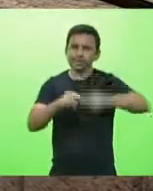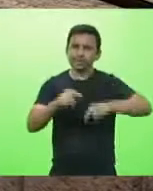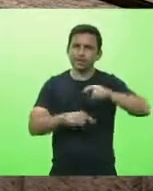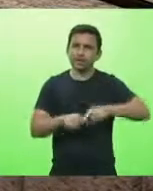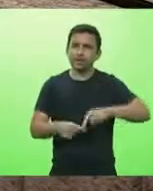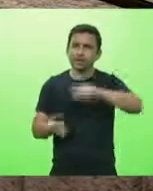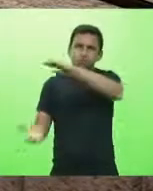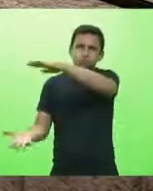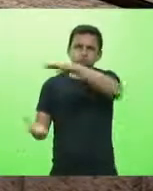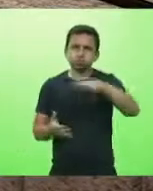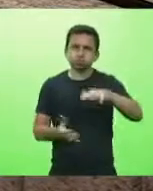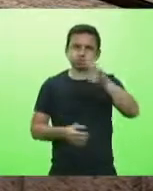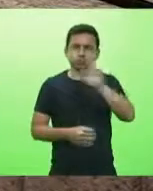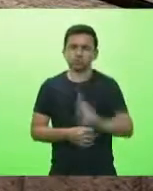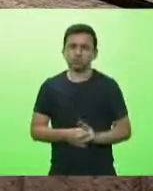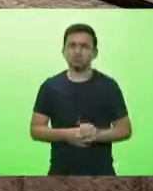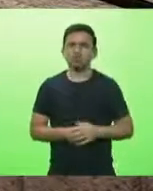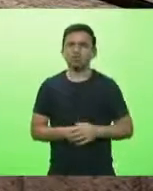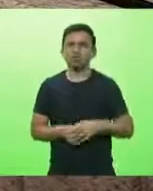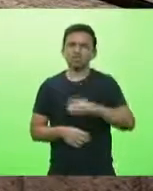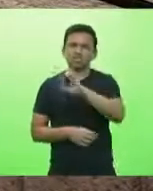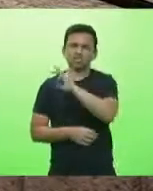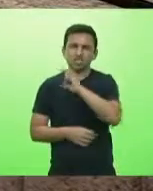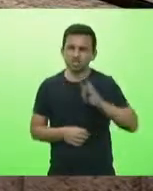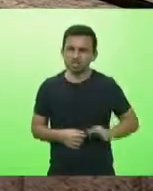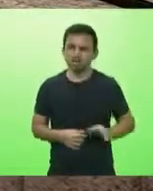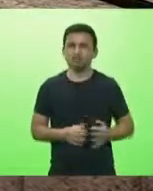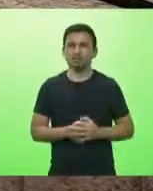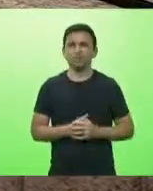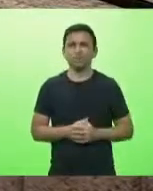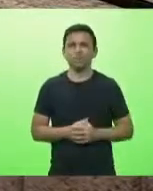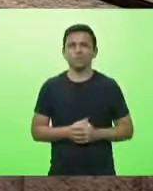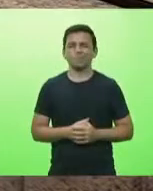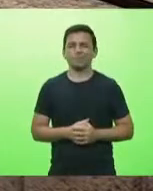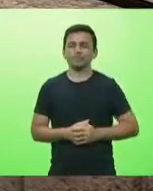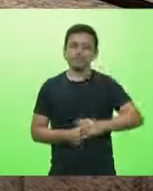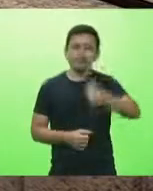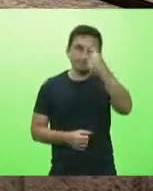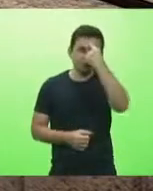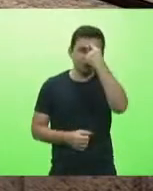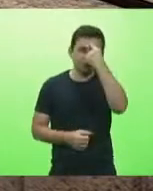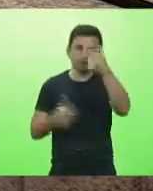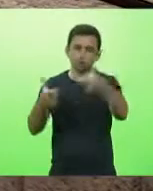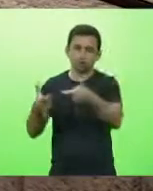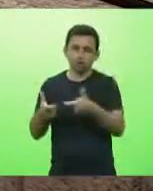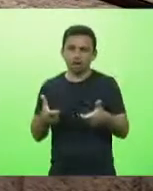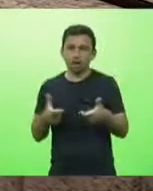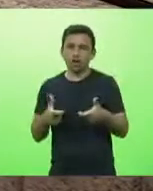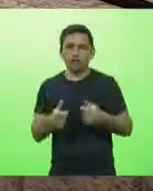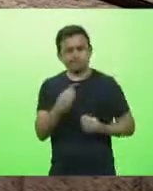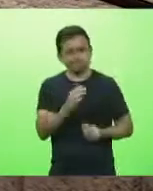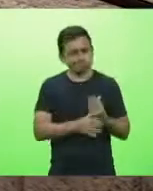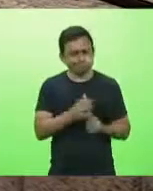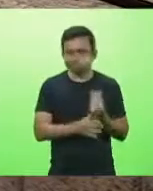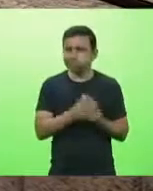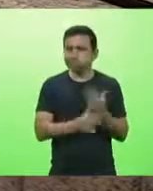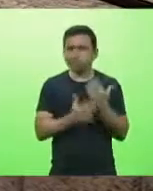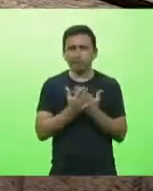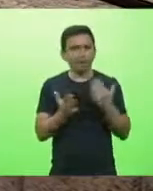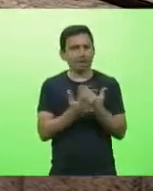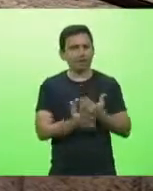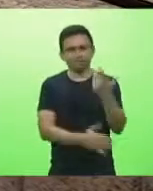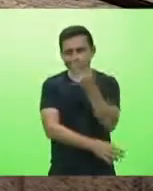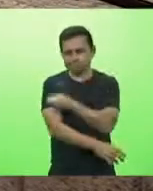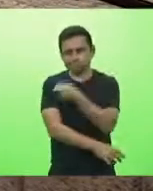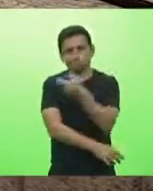Rússia aliás da China insumos vindos vindos da Índia e produção em massa de vacina vacinar vacinar